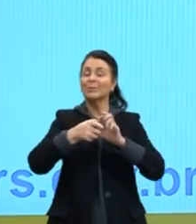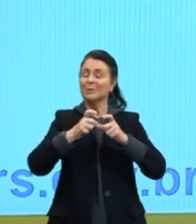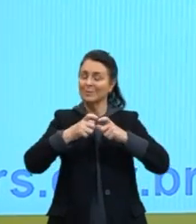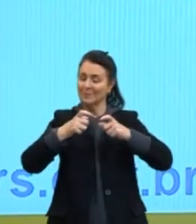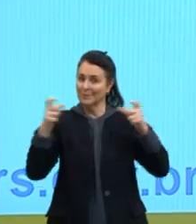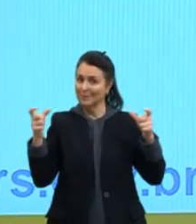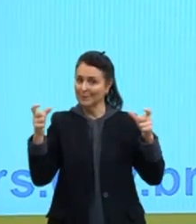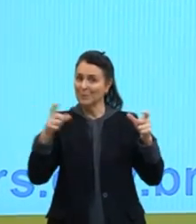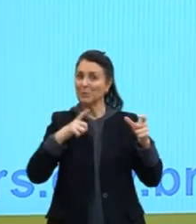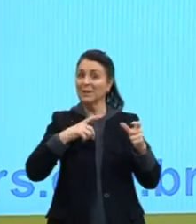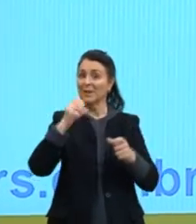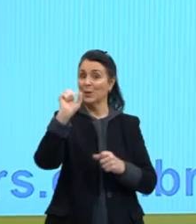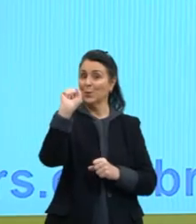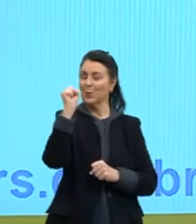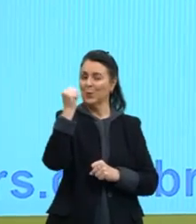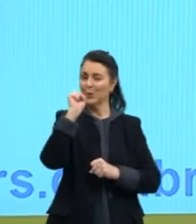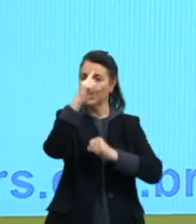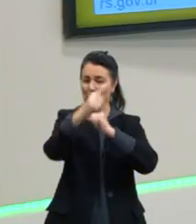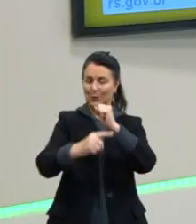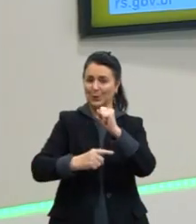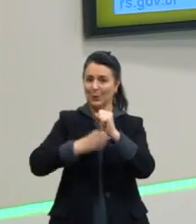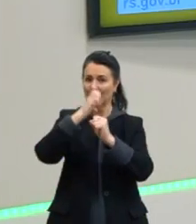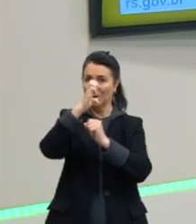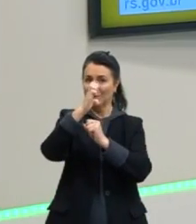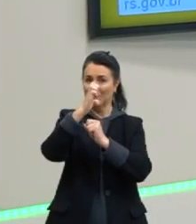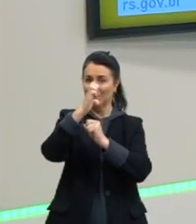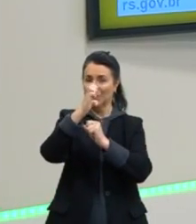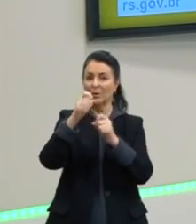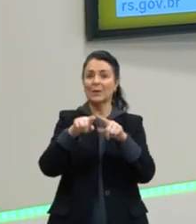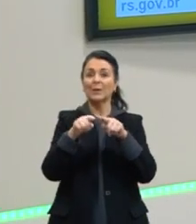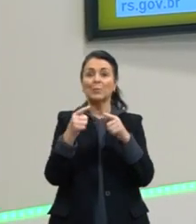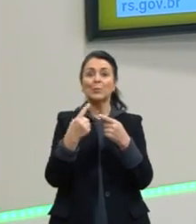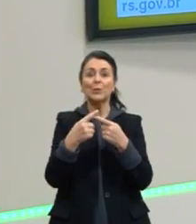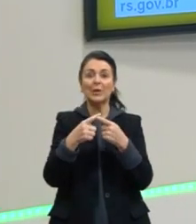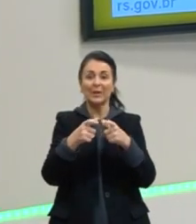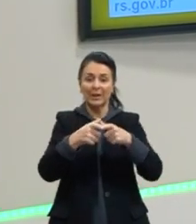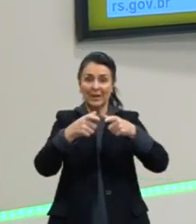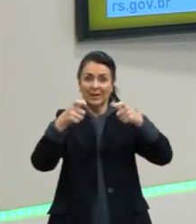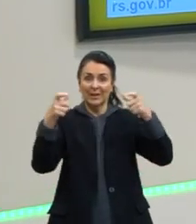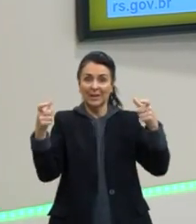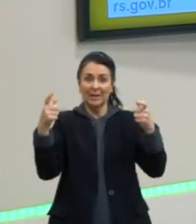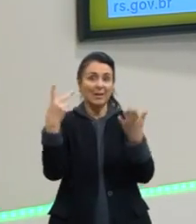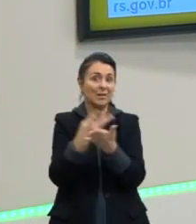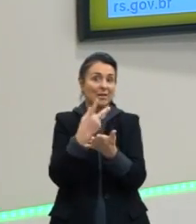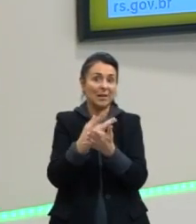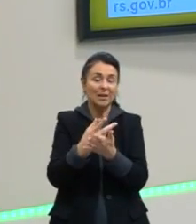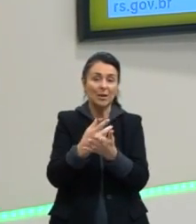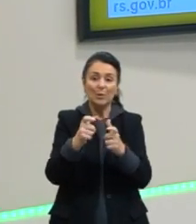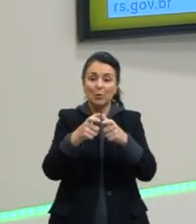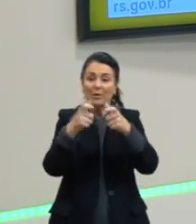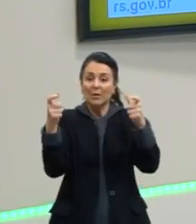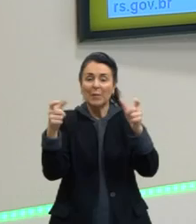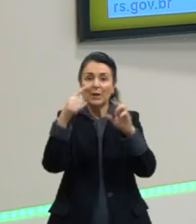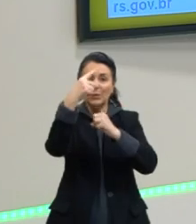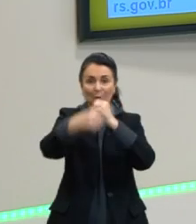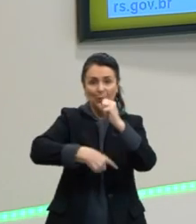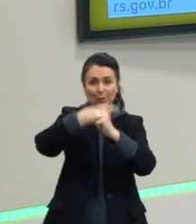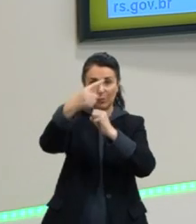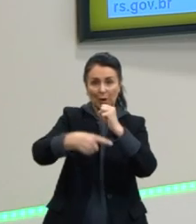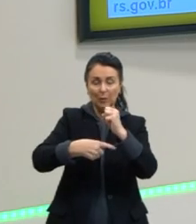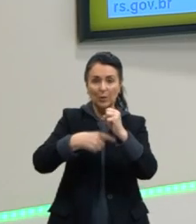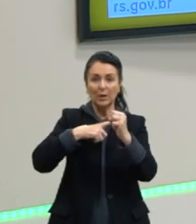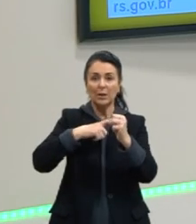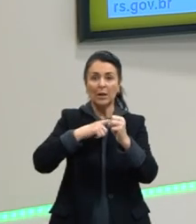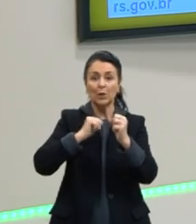vai ter 8 elétrons, né? Então, a expansão acontece devido ao tamanho do átomo e a presença desse subnível vazio, né? O